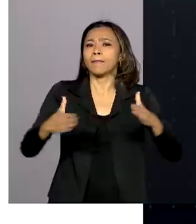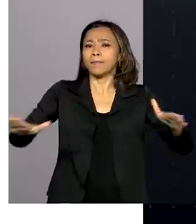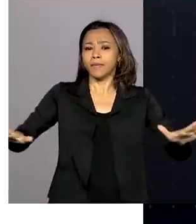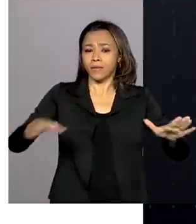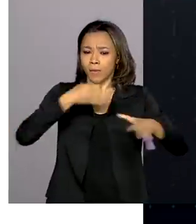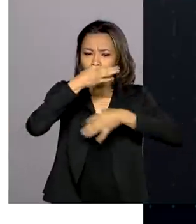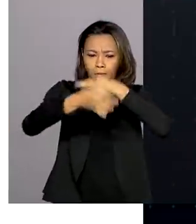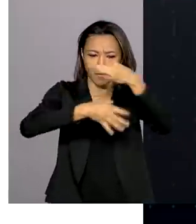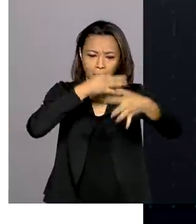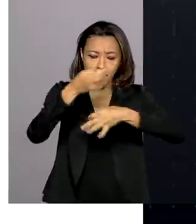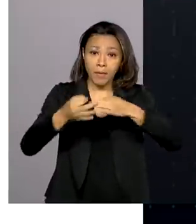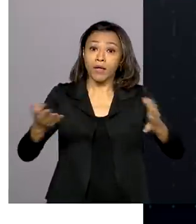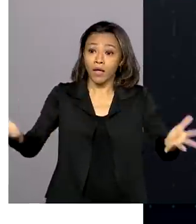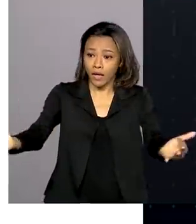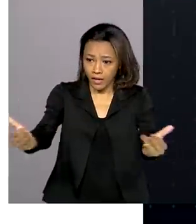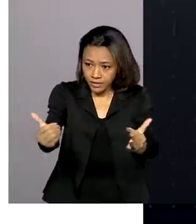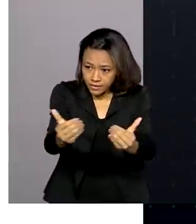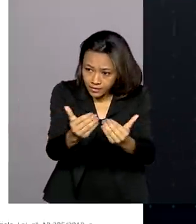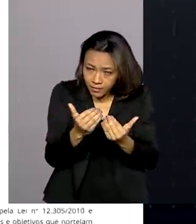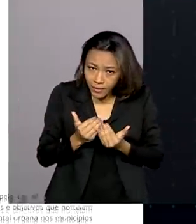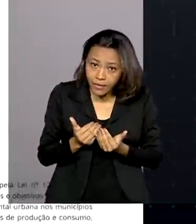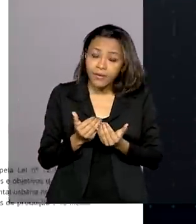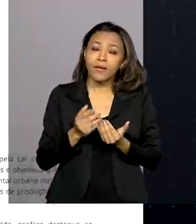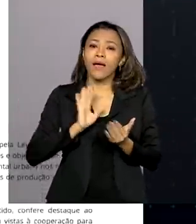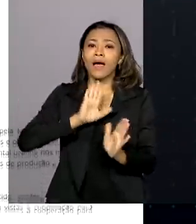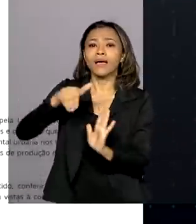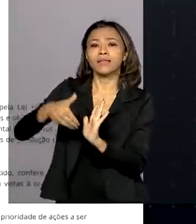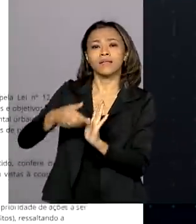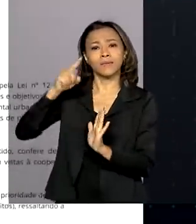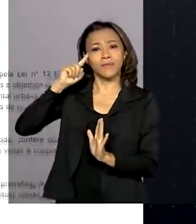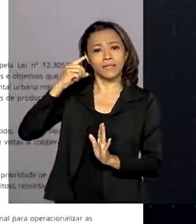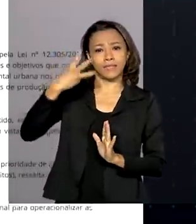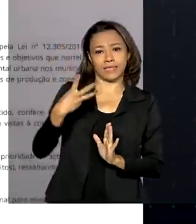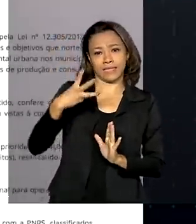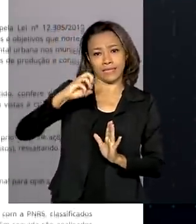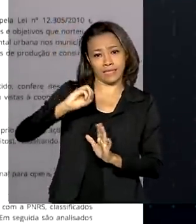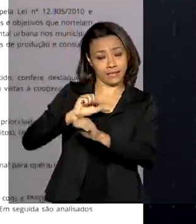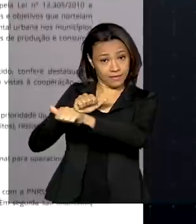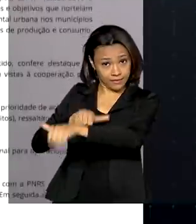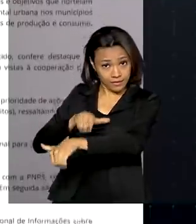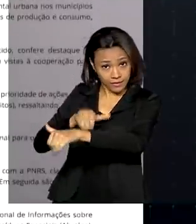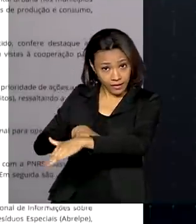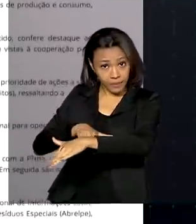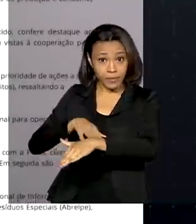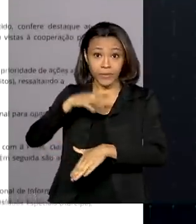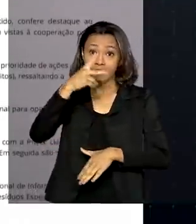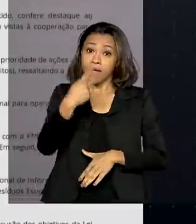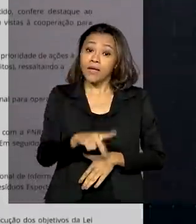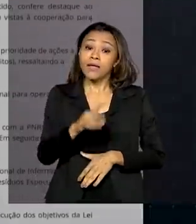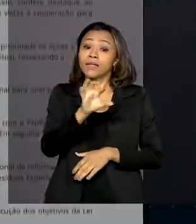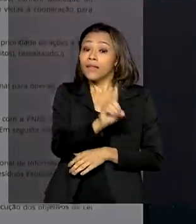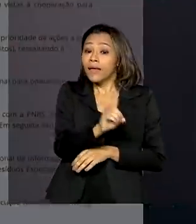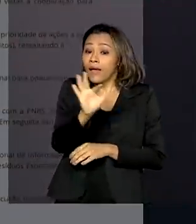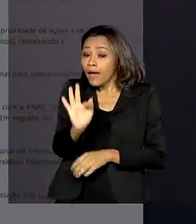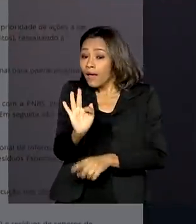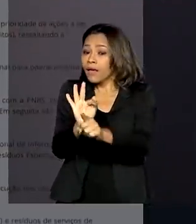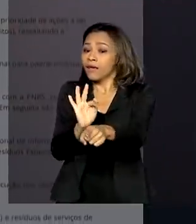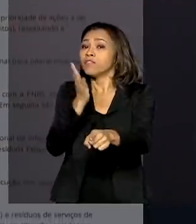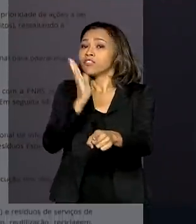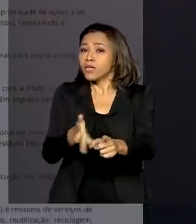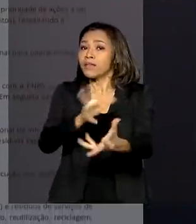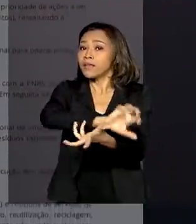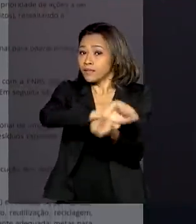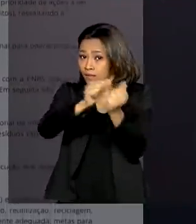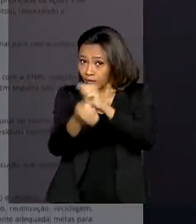disponível para receber contribuições até o dia 30 de setembro. O Distrito Federal já está se adequando